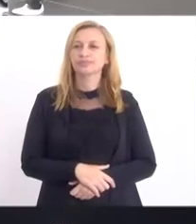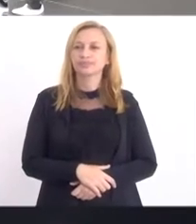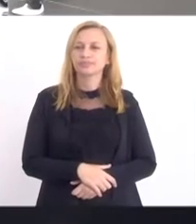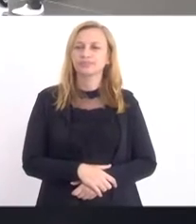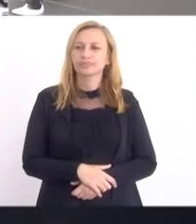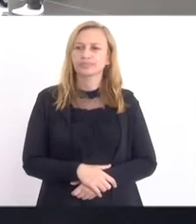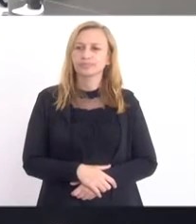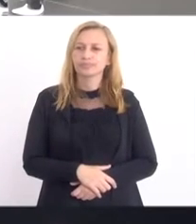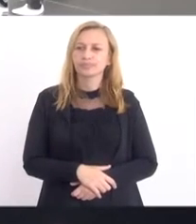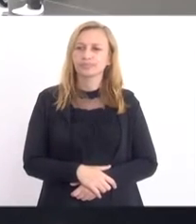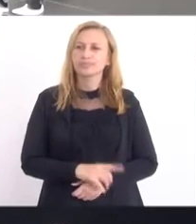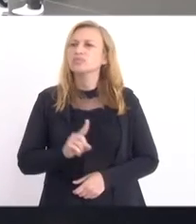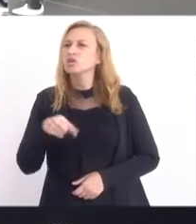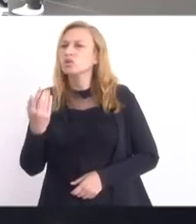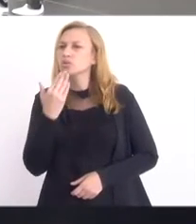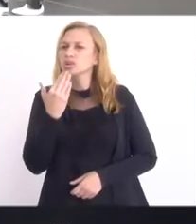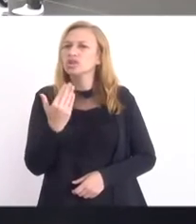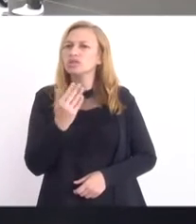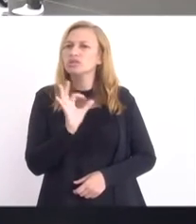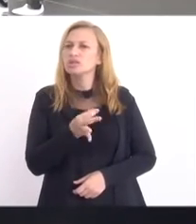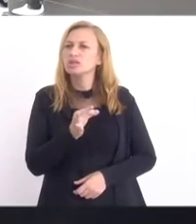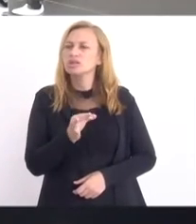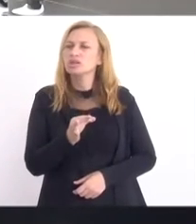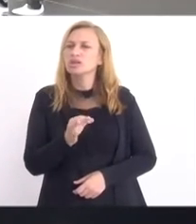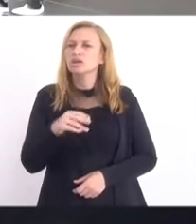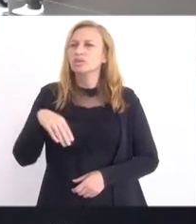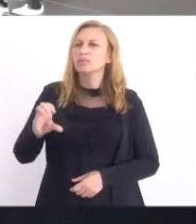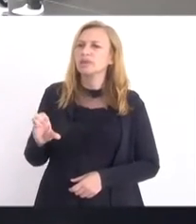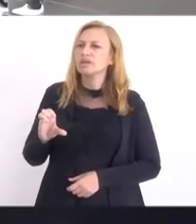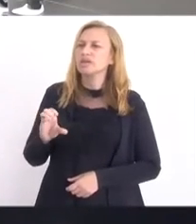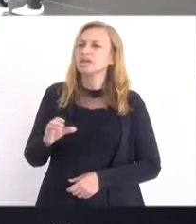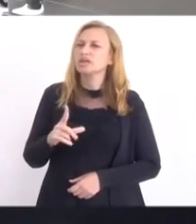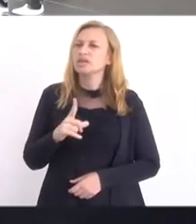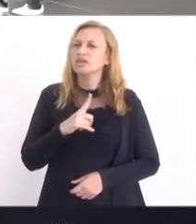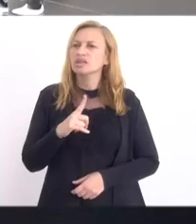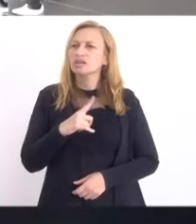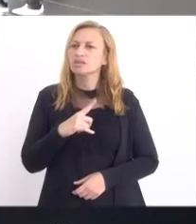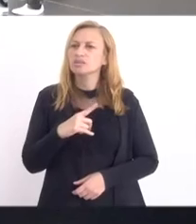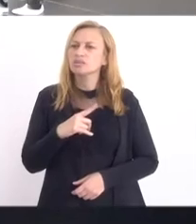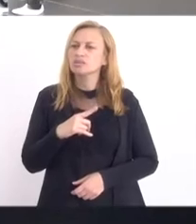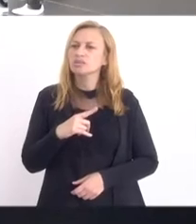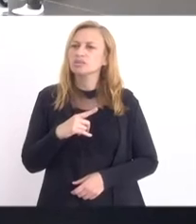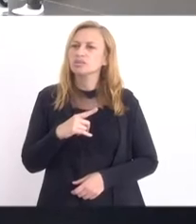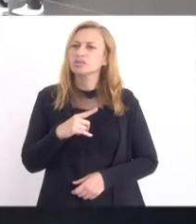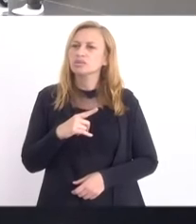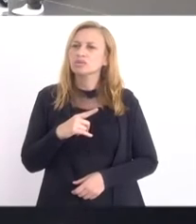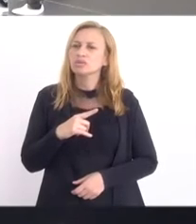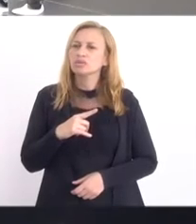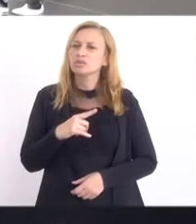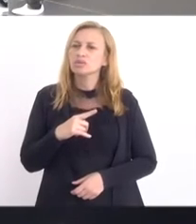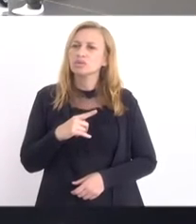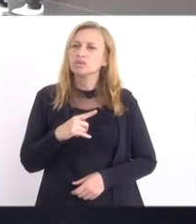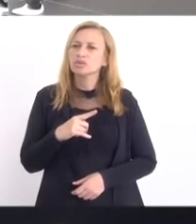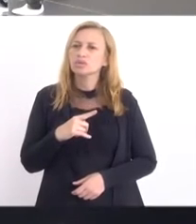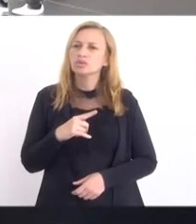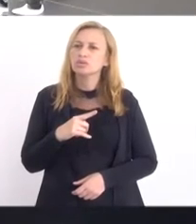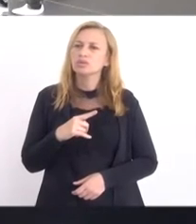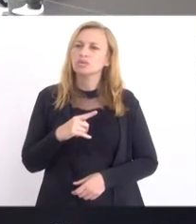Então, já foi. Tem mais algum pedido específico? Bem, que nós estamos com... Eu não estou...